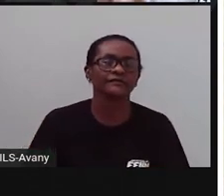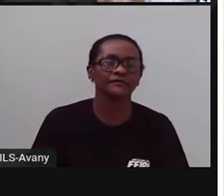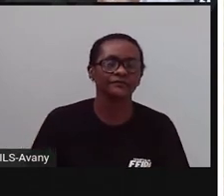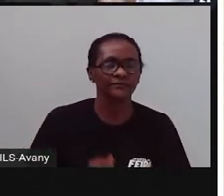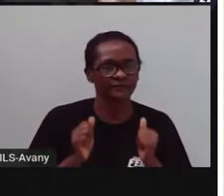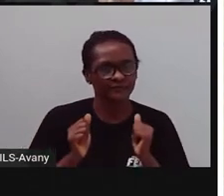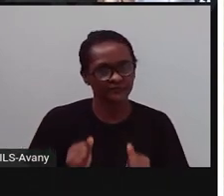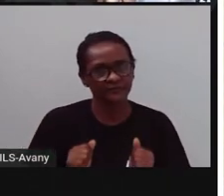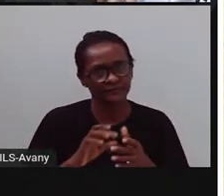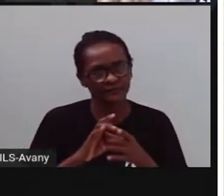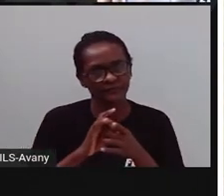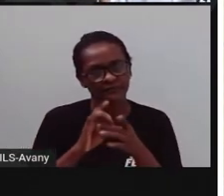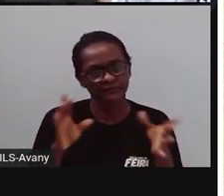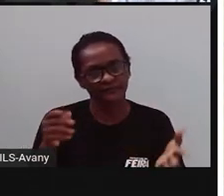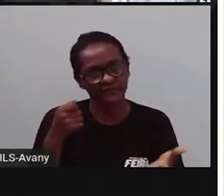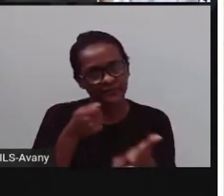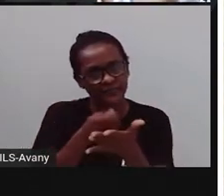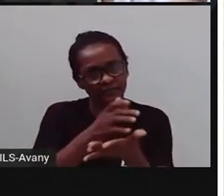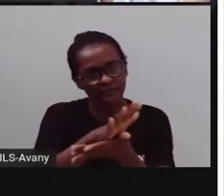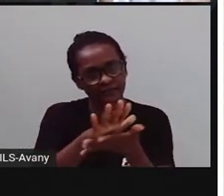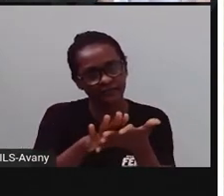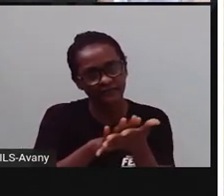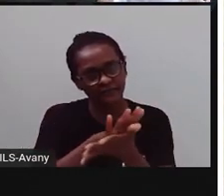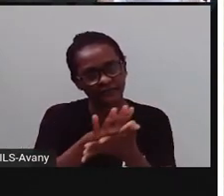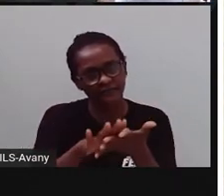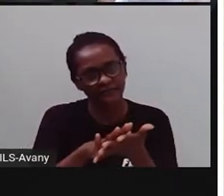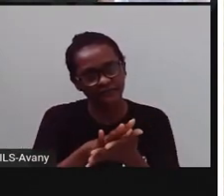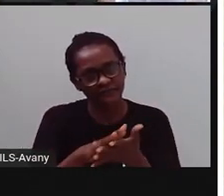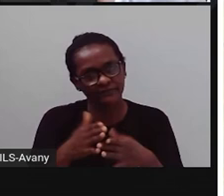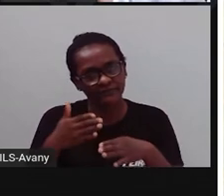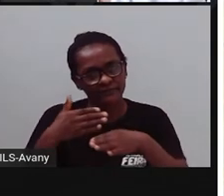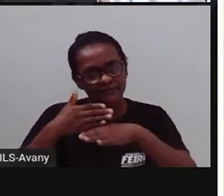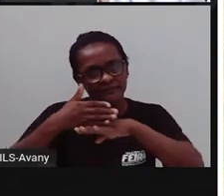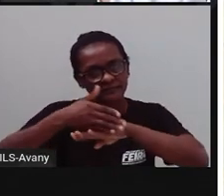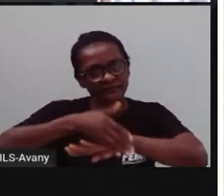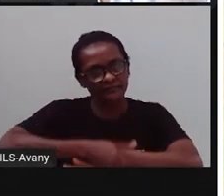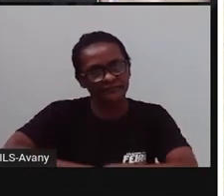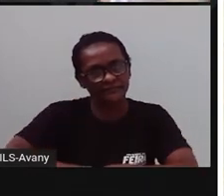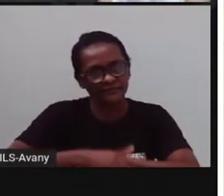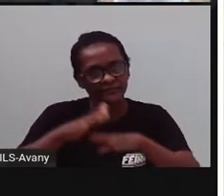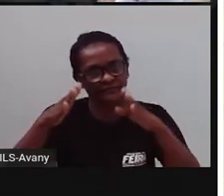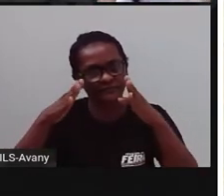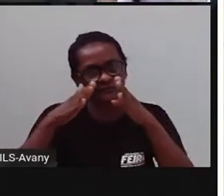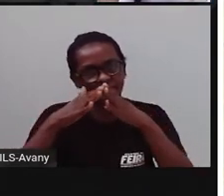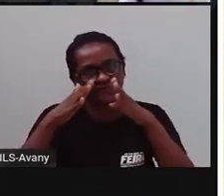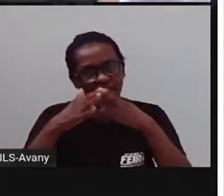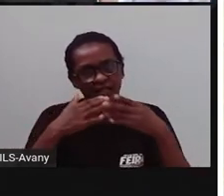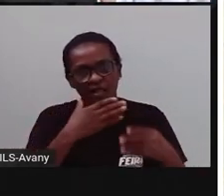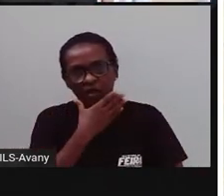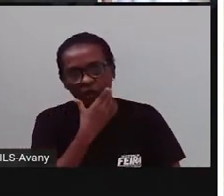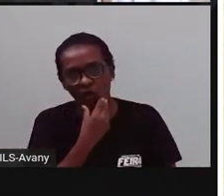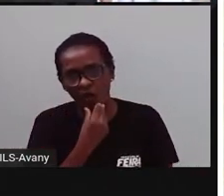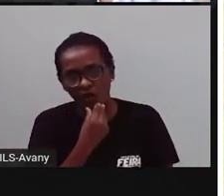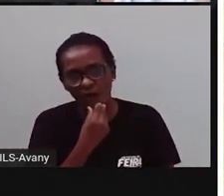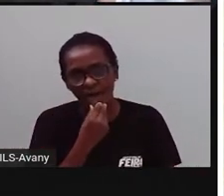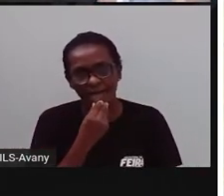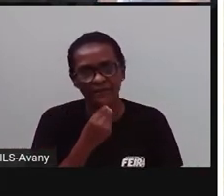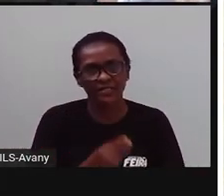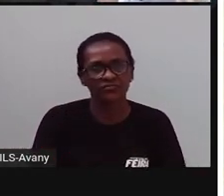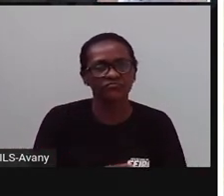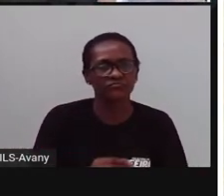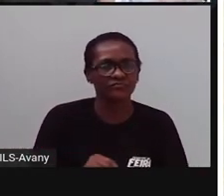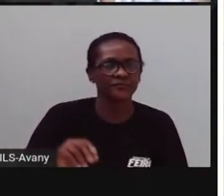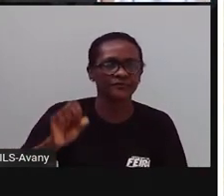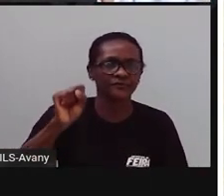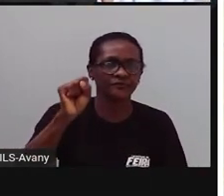gente, você tem a experiência, de você entrar numa casa do sertanejo. Então, tem uma cama lá. Como é que os sertanejos